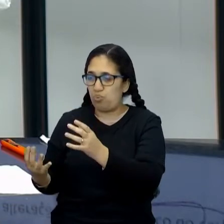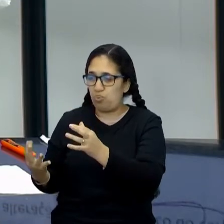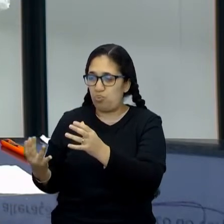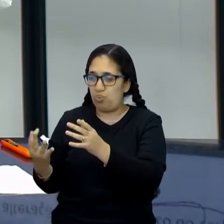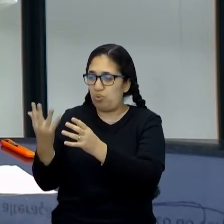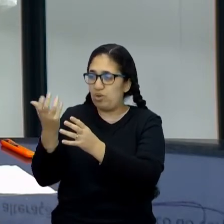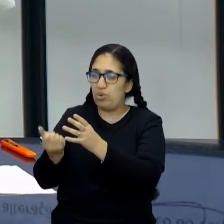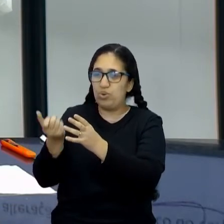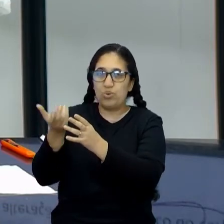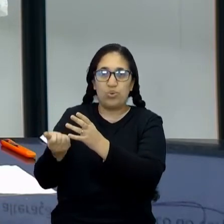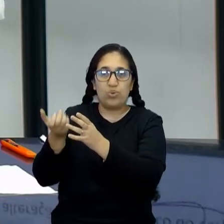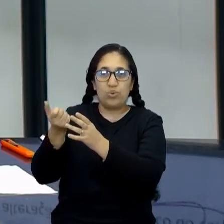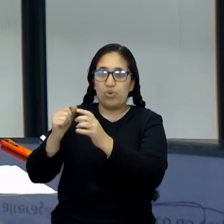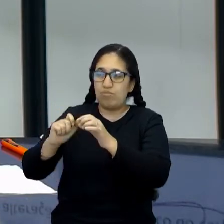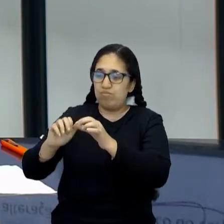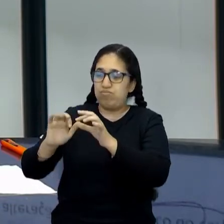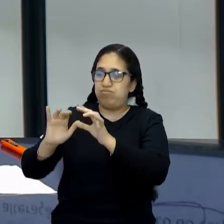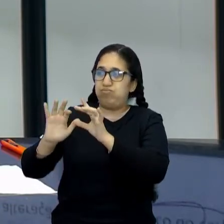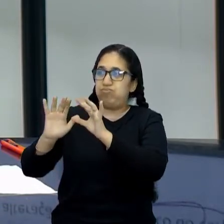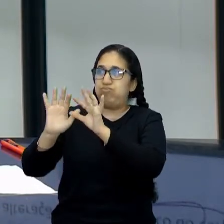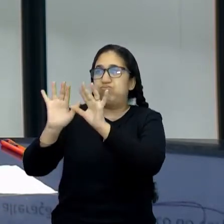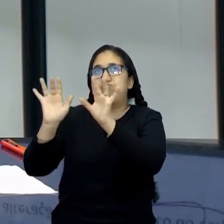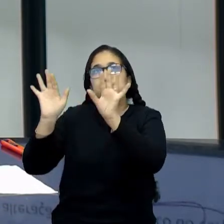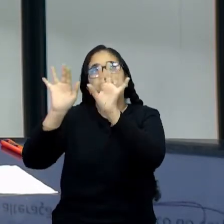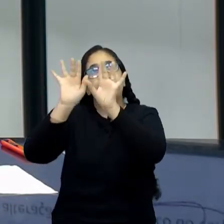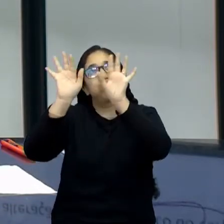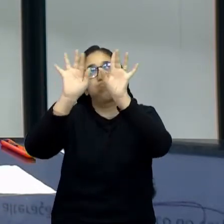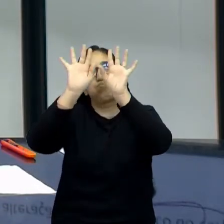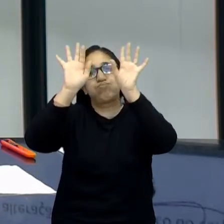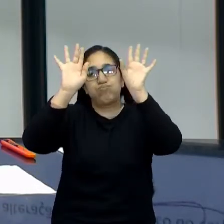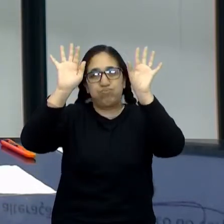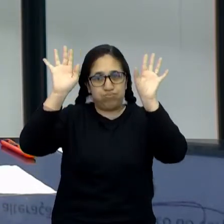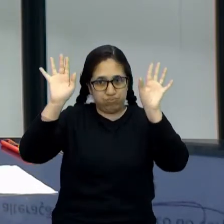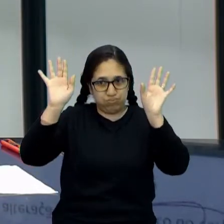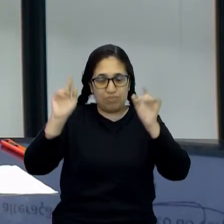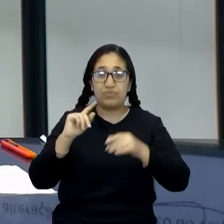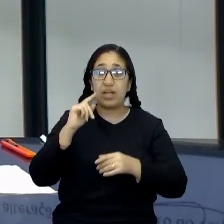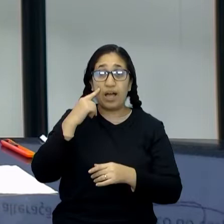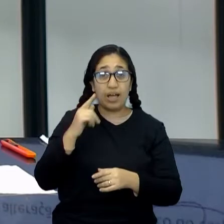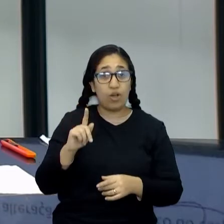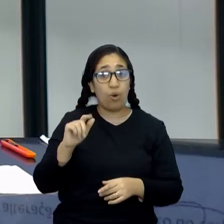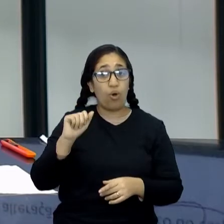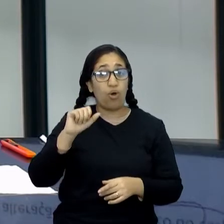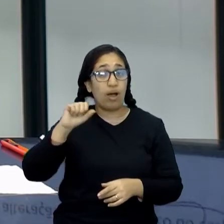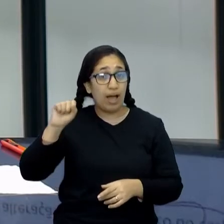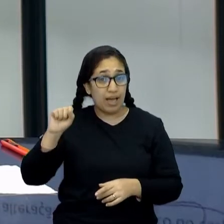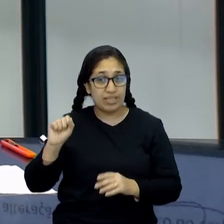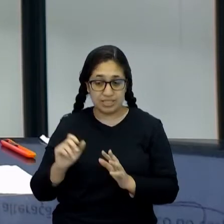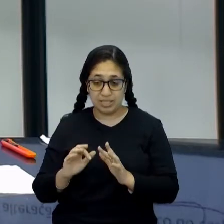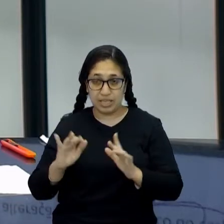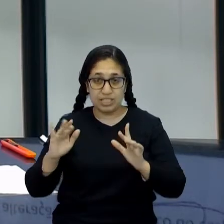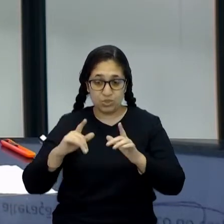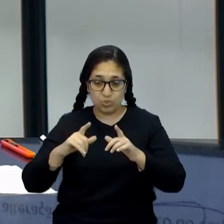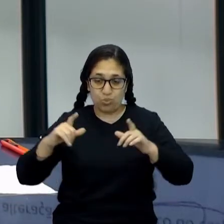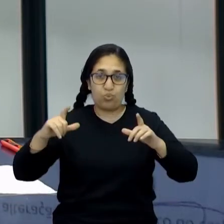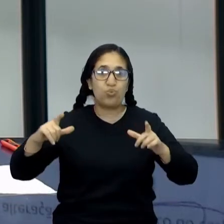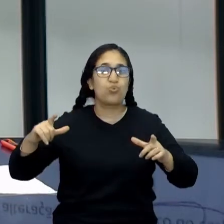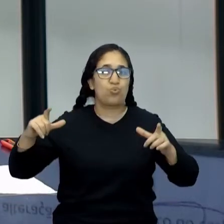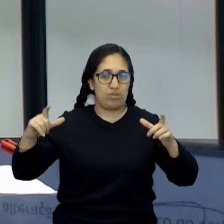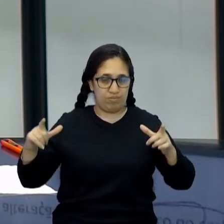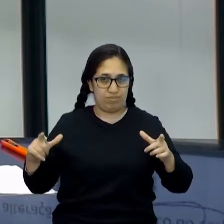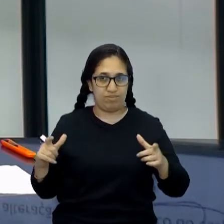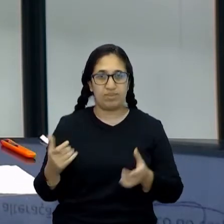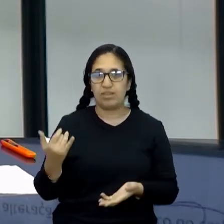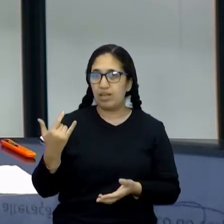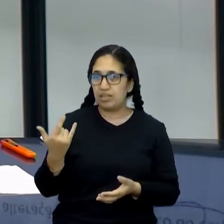armazena esse calor, expande, empurra os gases. E quando o gás é aquecido, ele aumenta o volume. E se a